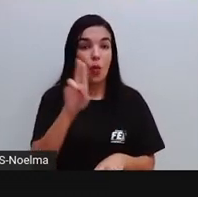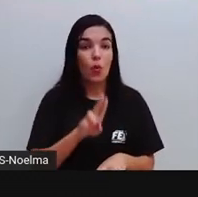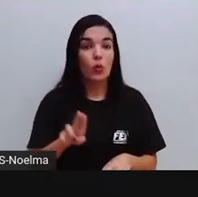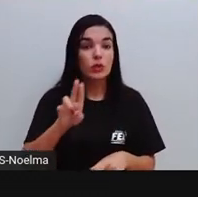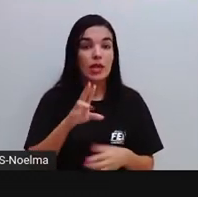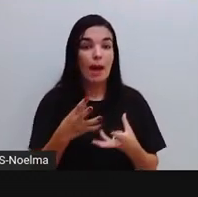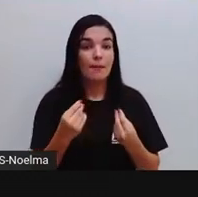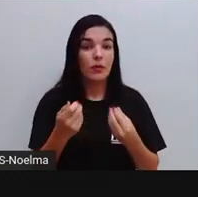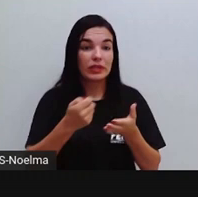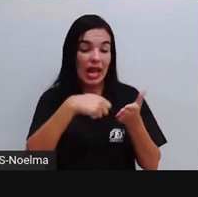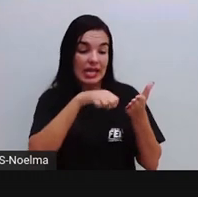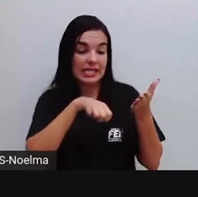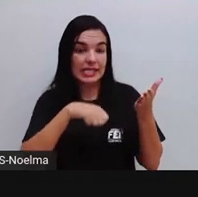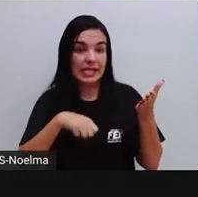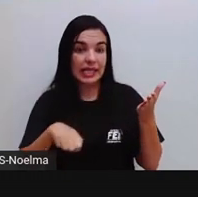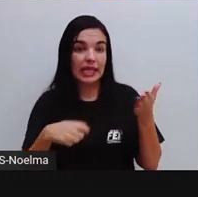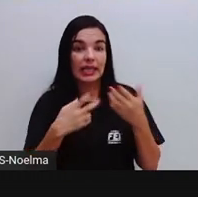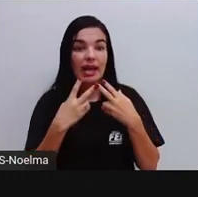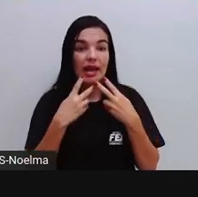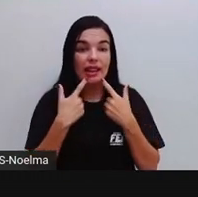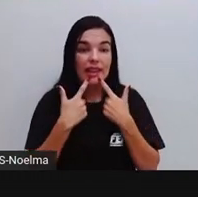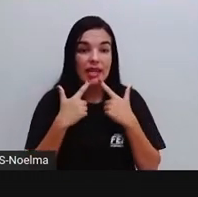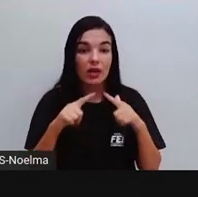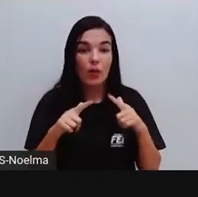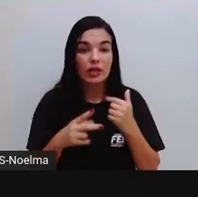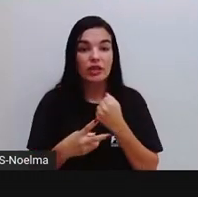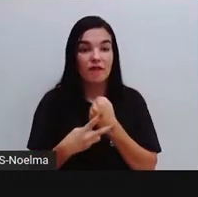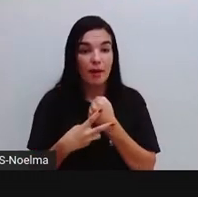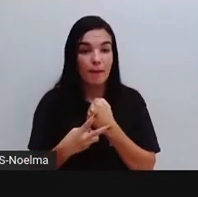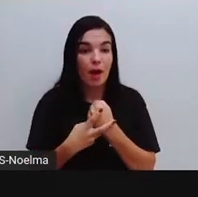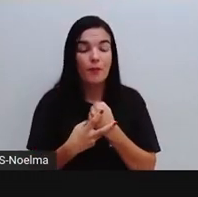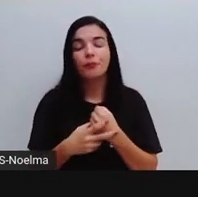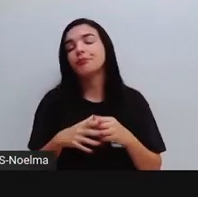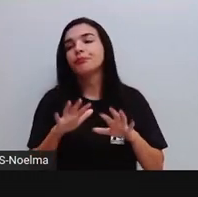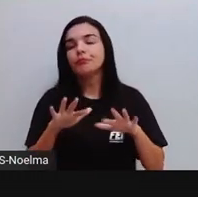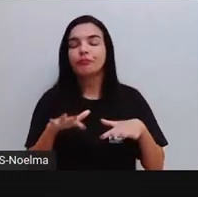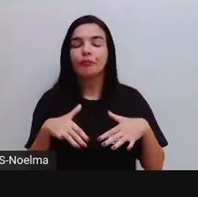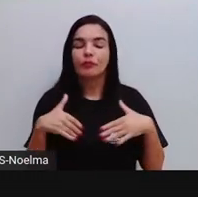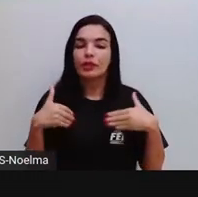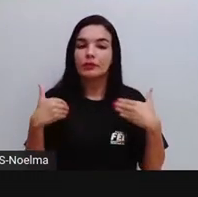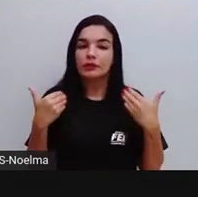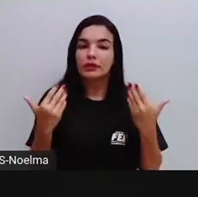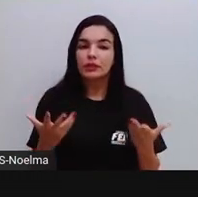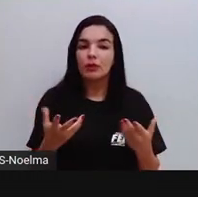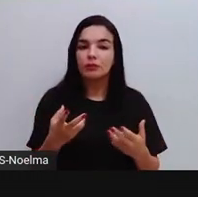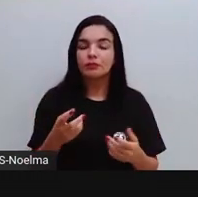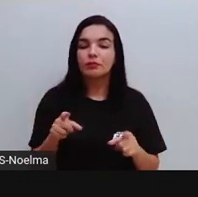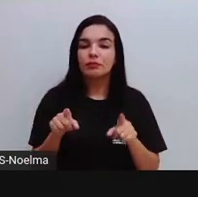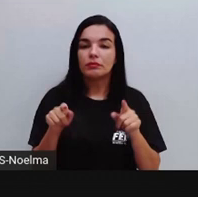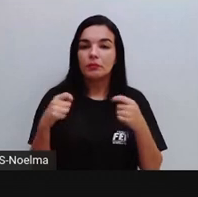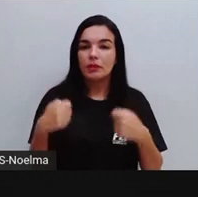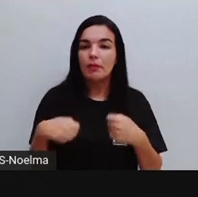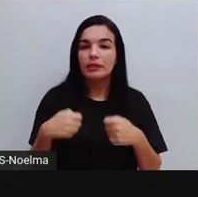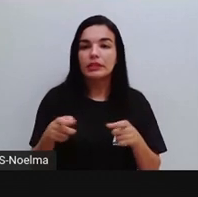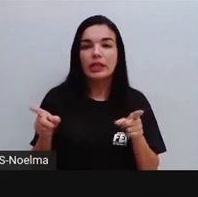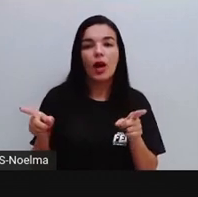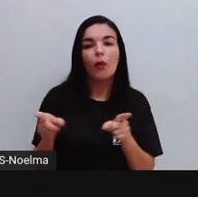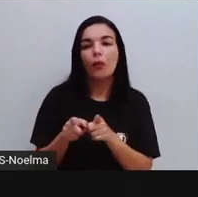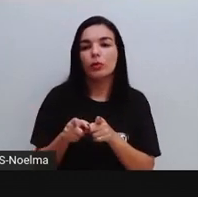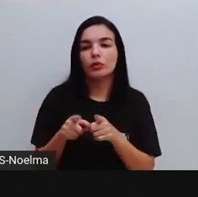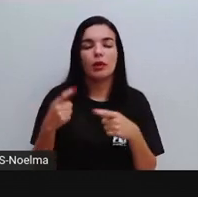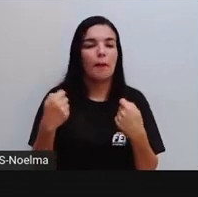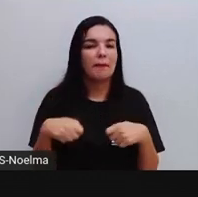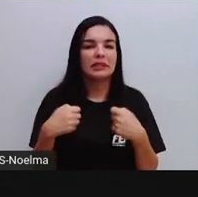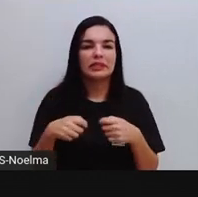a linguagem verbal, né, a escrita, ou então a própria oralidade, tem que ser algo bem curto, né,